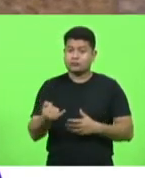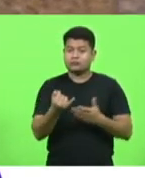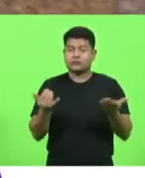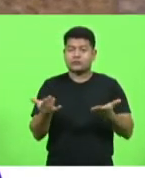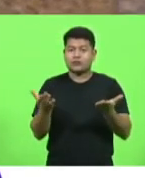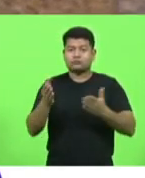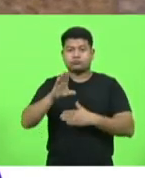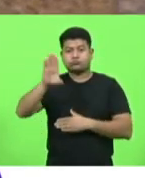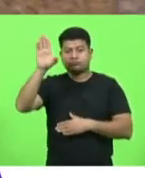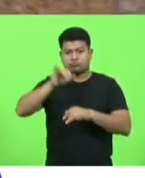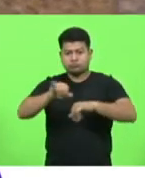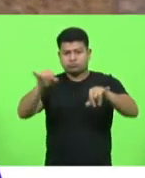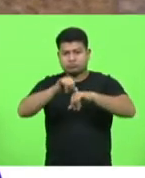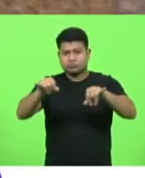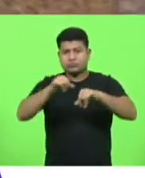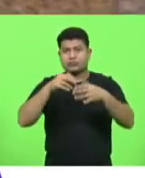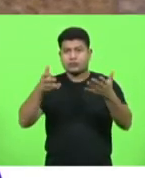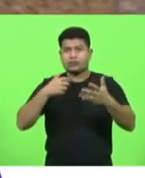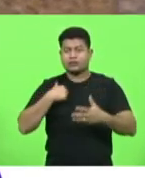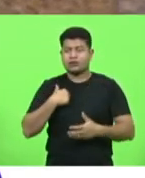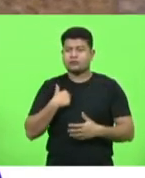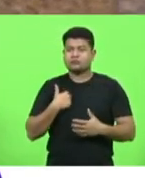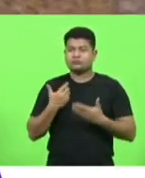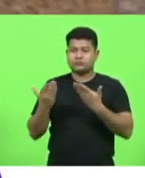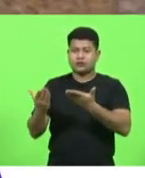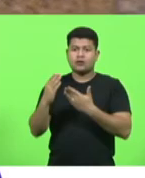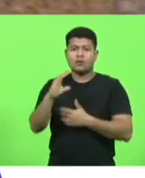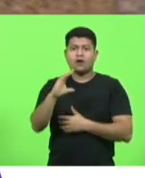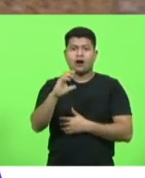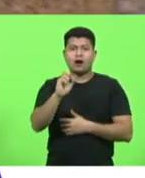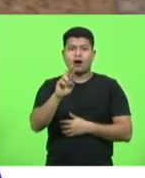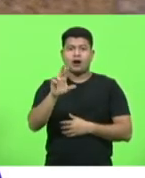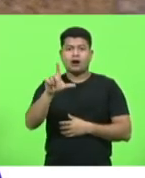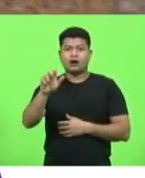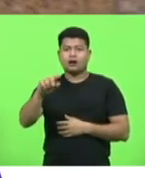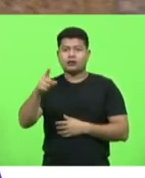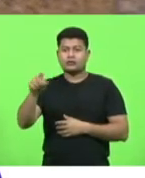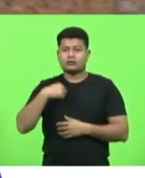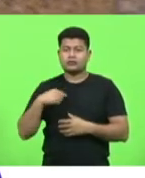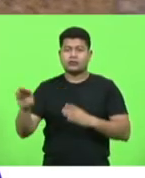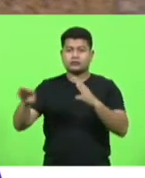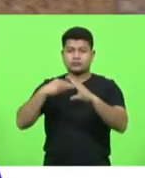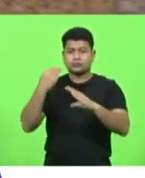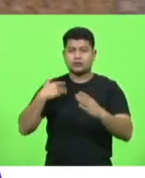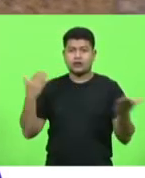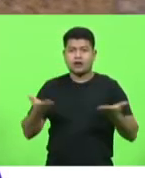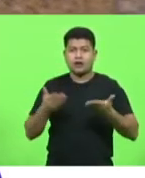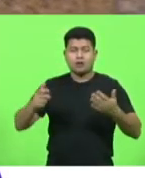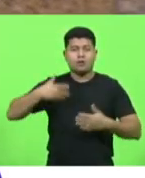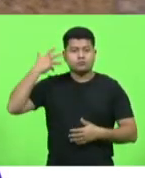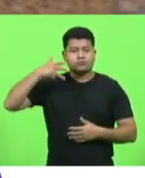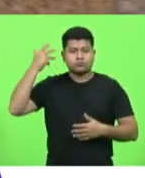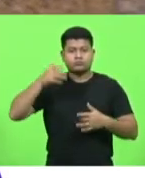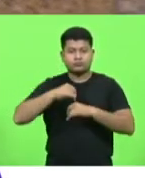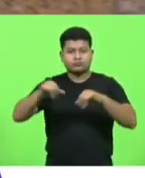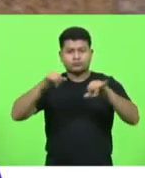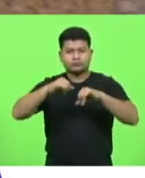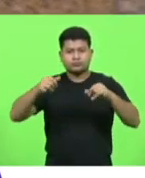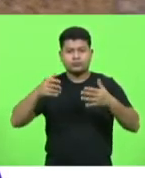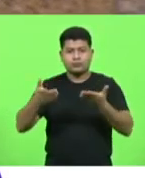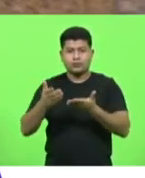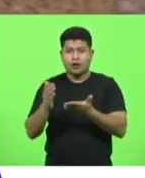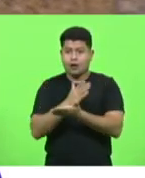dizer da minha consideração que eu tenho lá pelo Carlão que mandou e talvez agora com esse meu pronunciamento aqui aqueles que foram lá